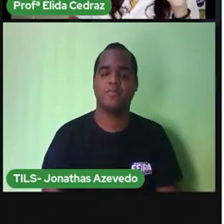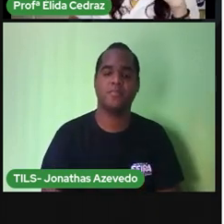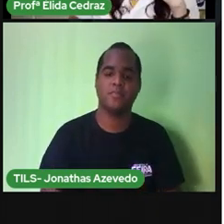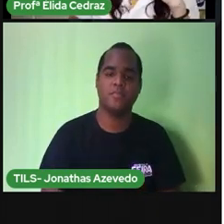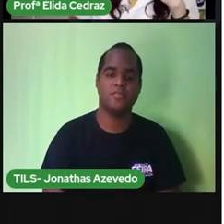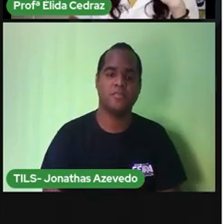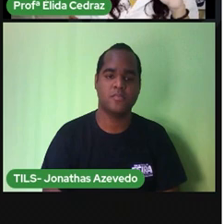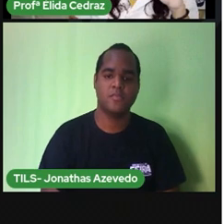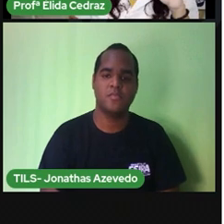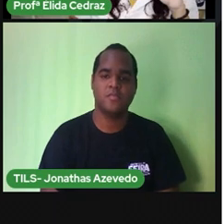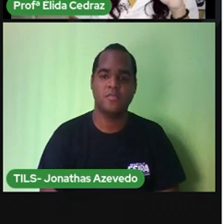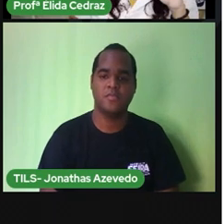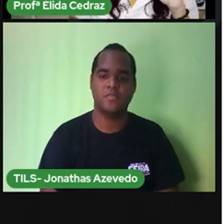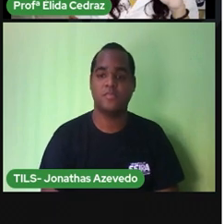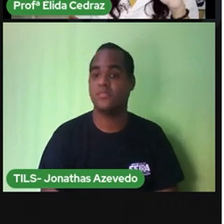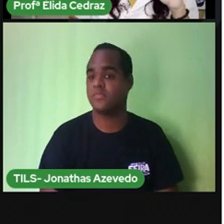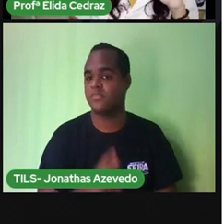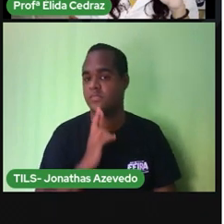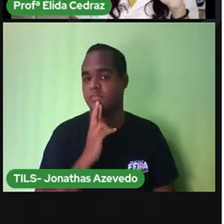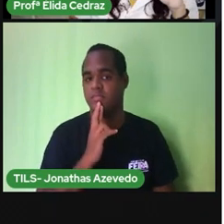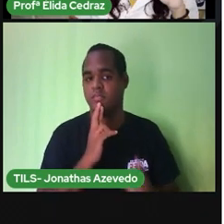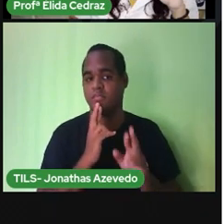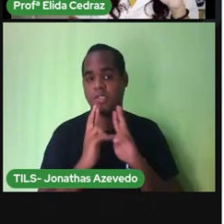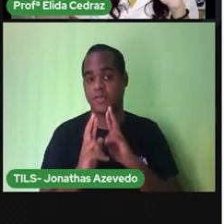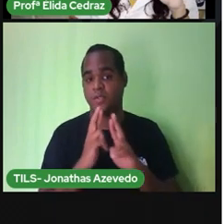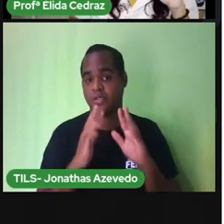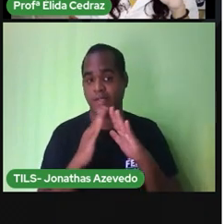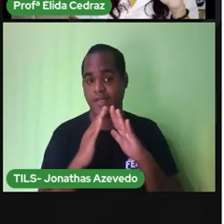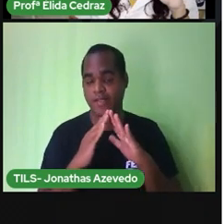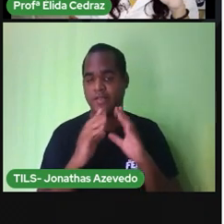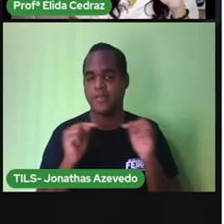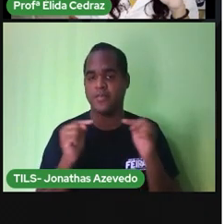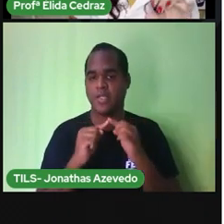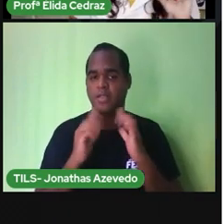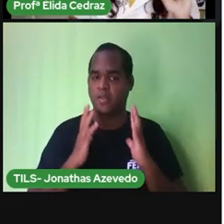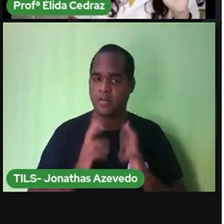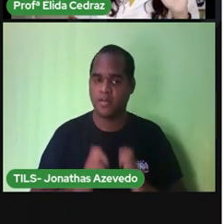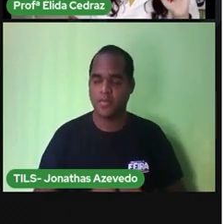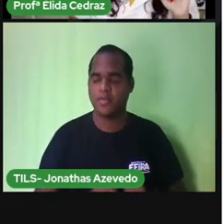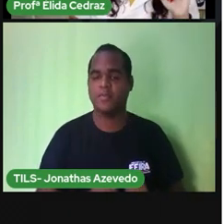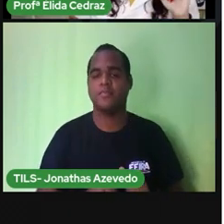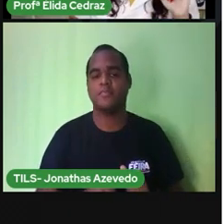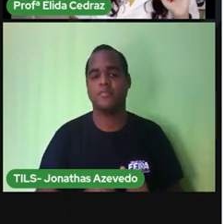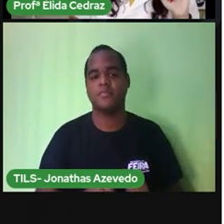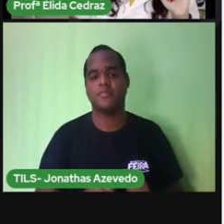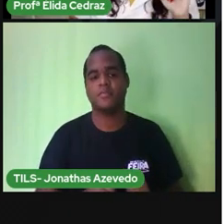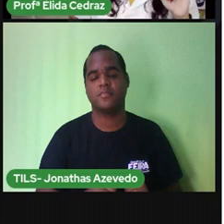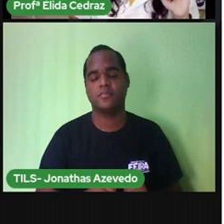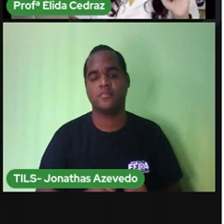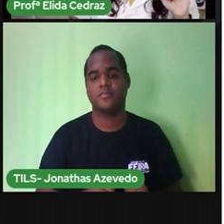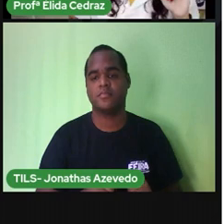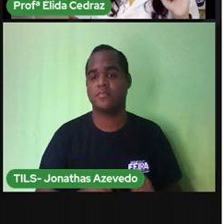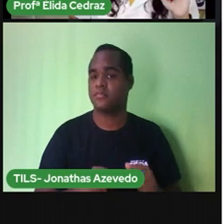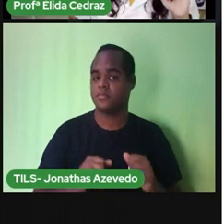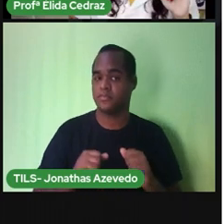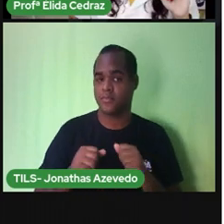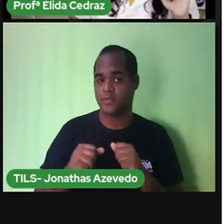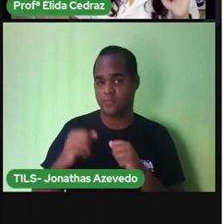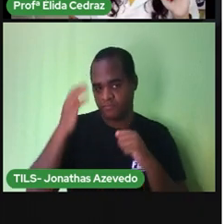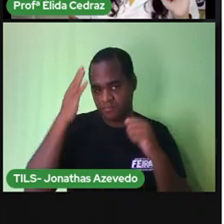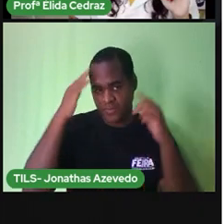a atividade que vai pra casa é sobre higiene da cabeça aos pés